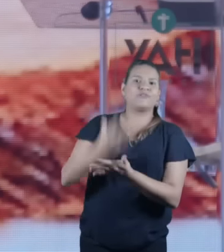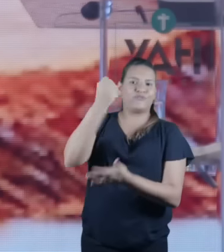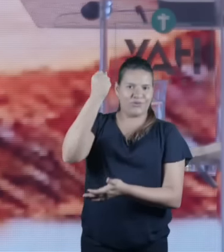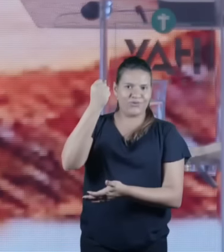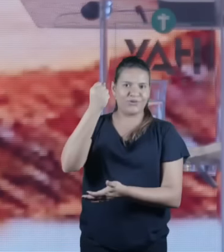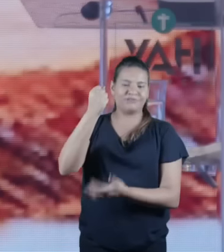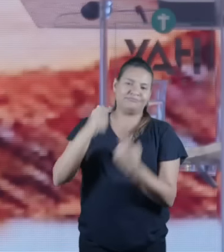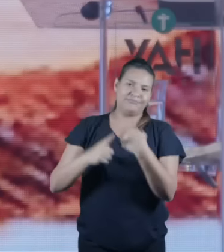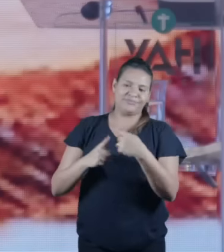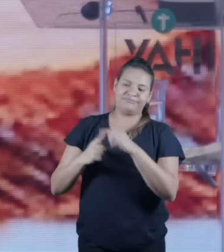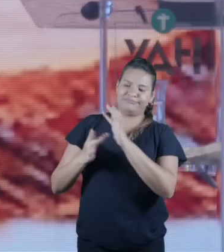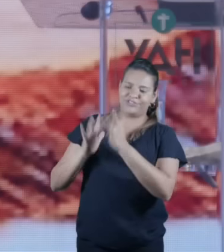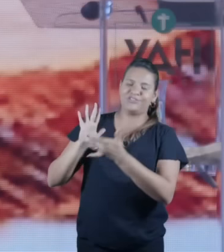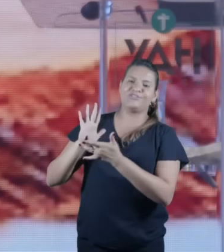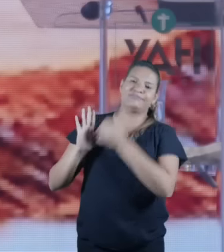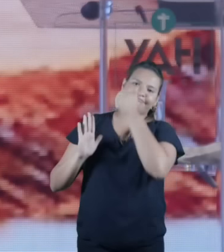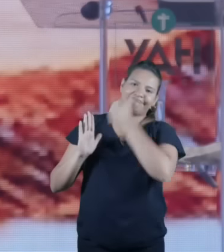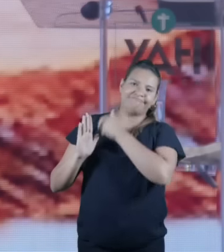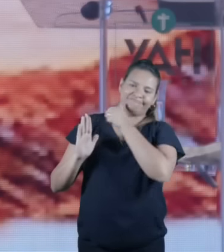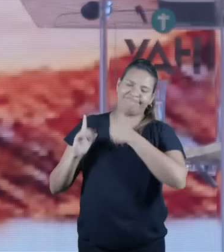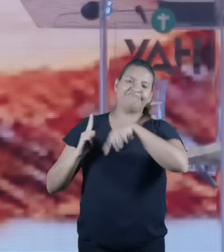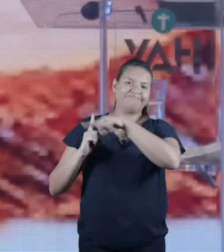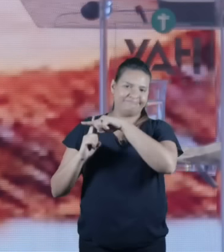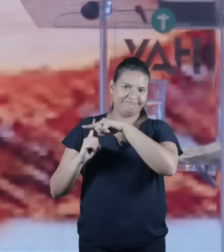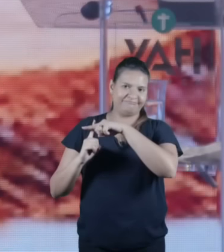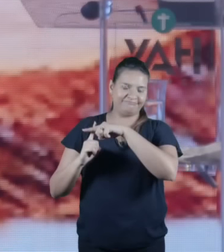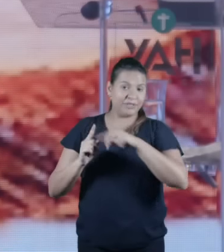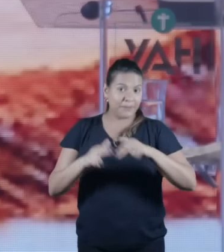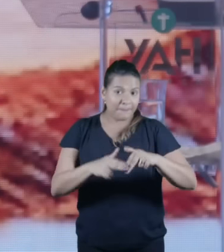a gente vê de novo a salvação do povo de Israel foi a páscoa